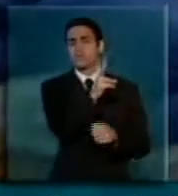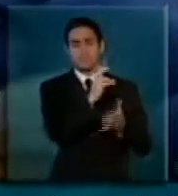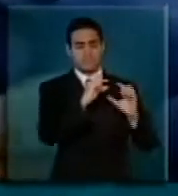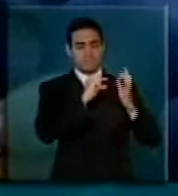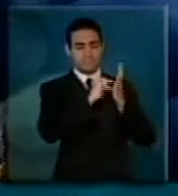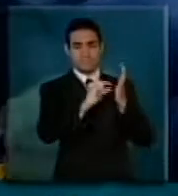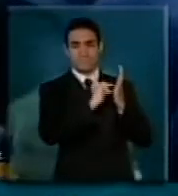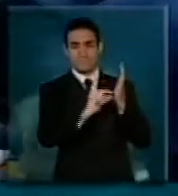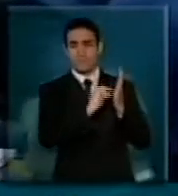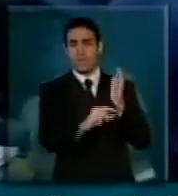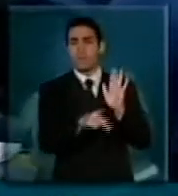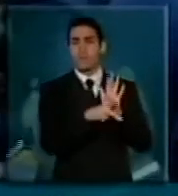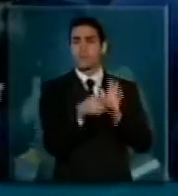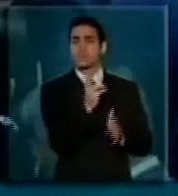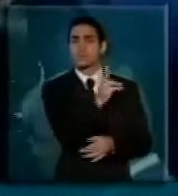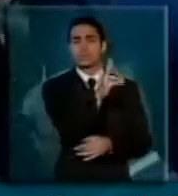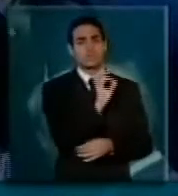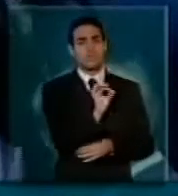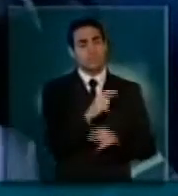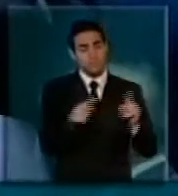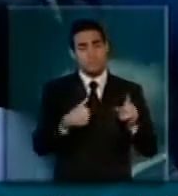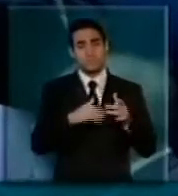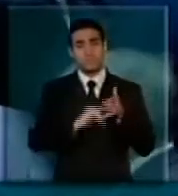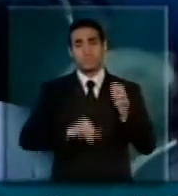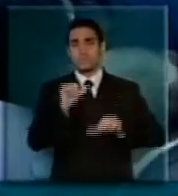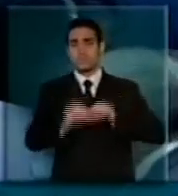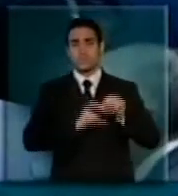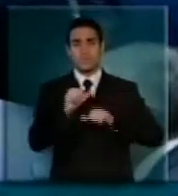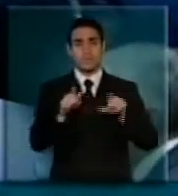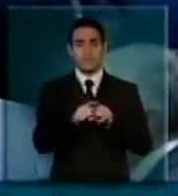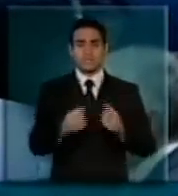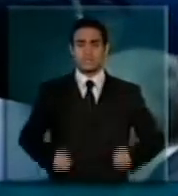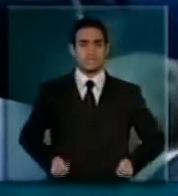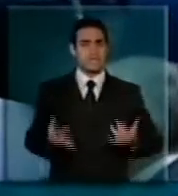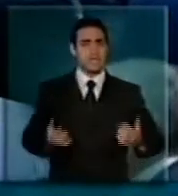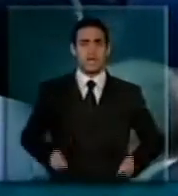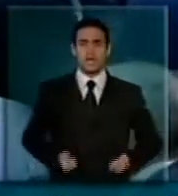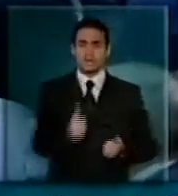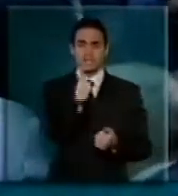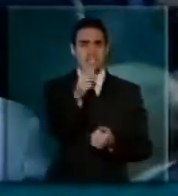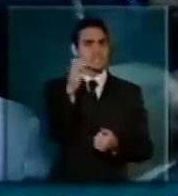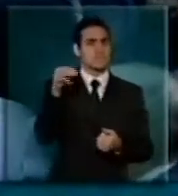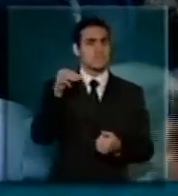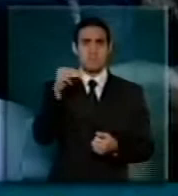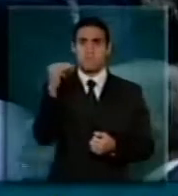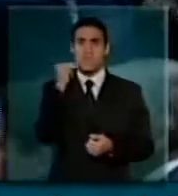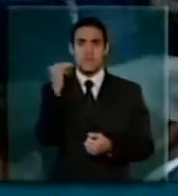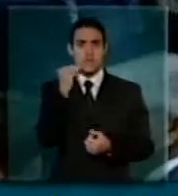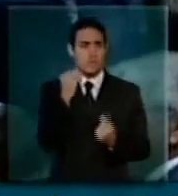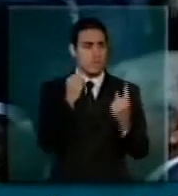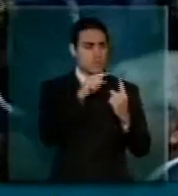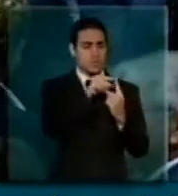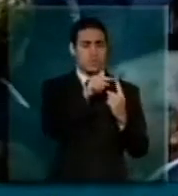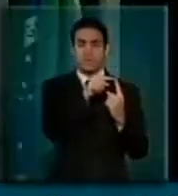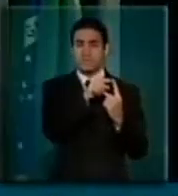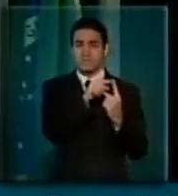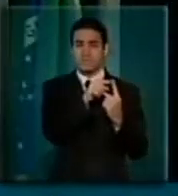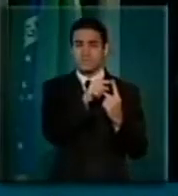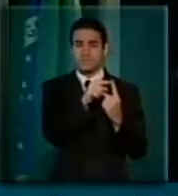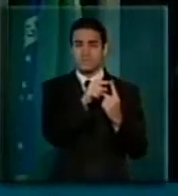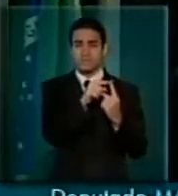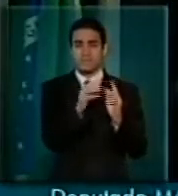ou desta despesa no orçamento. Nós